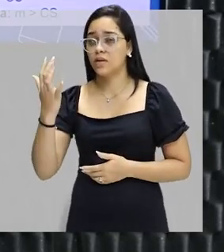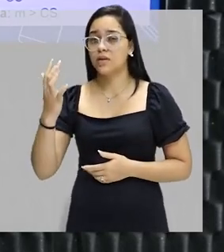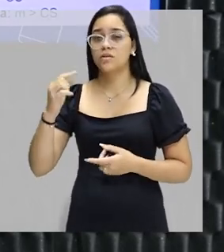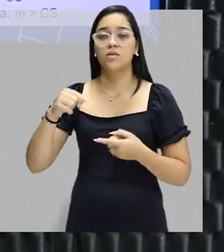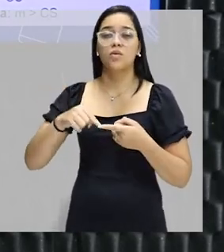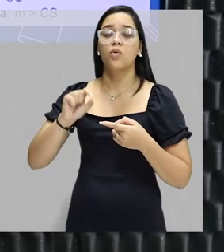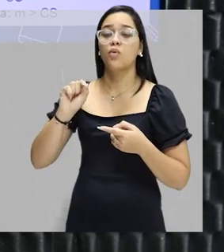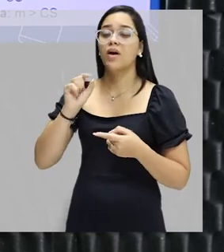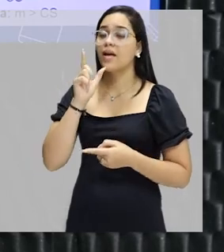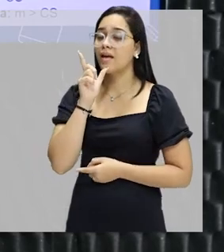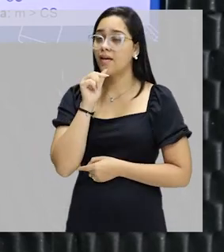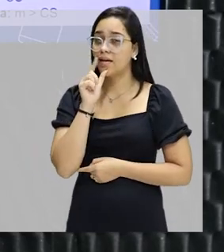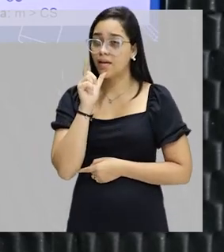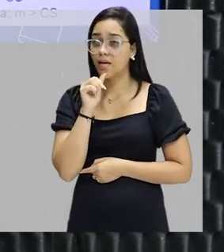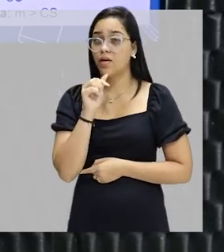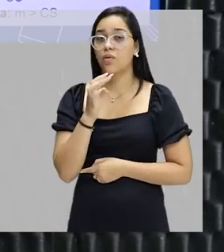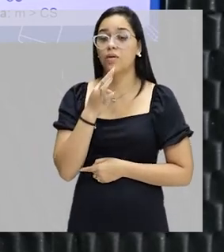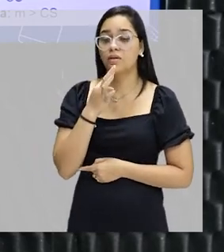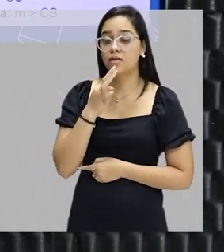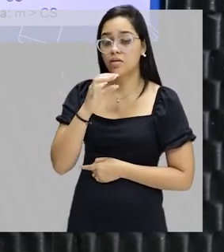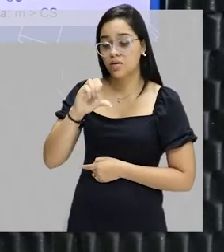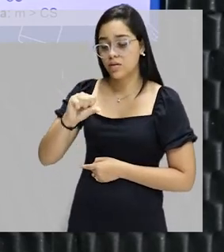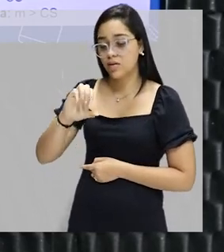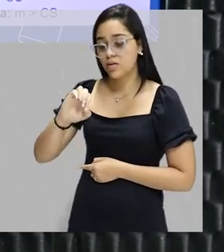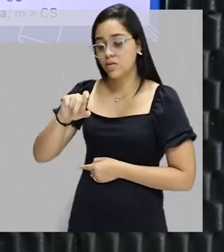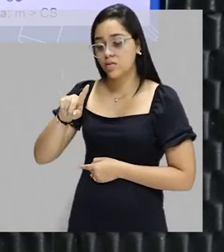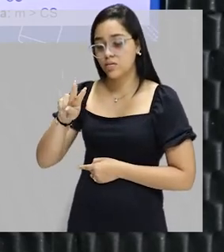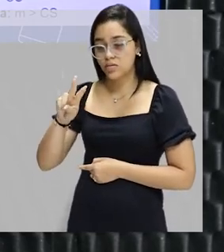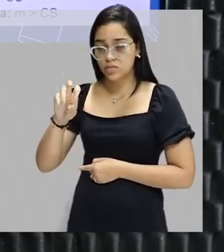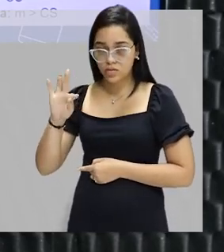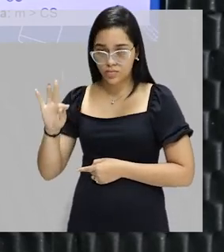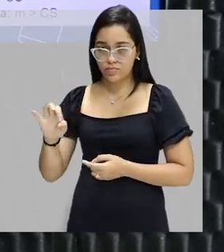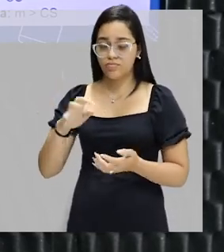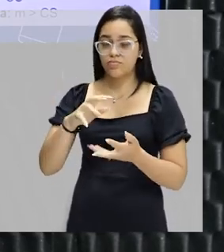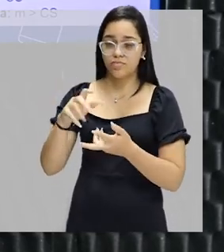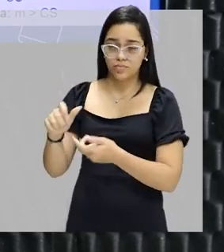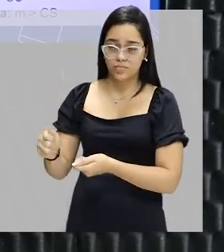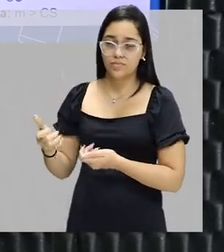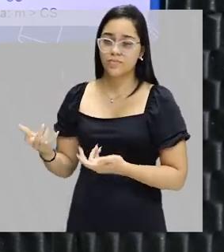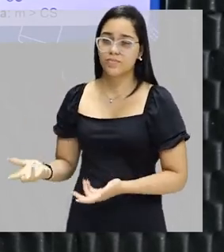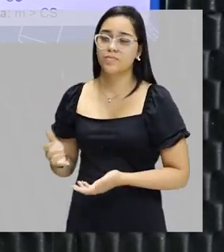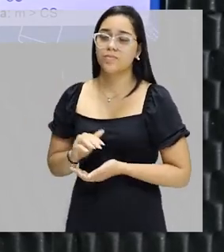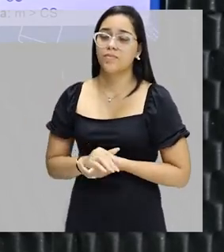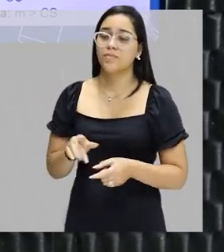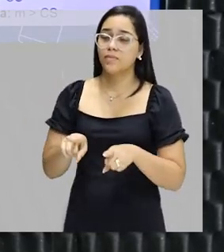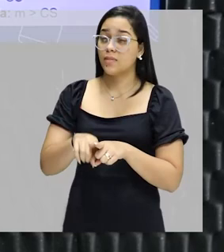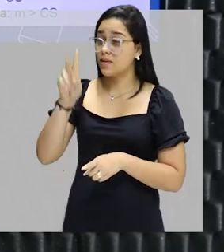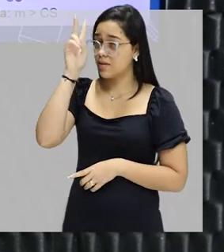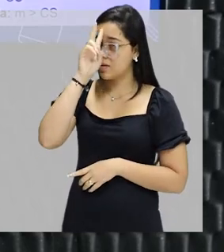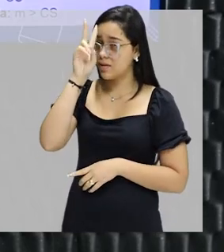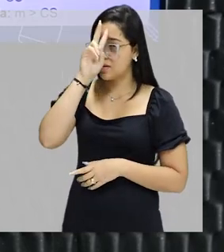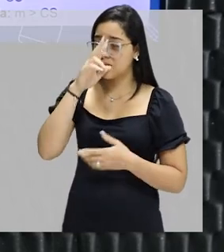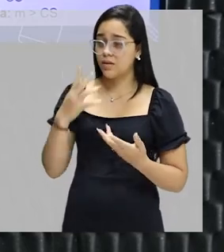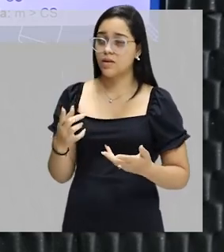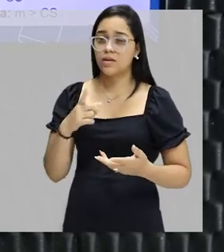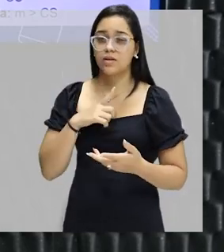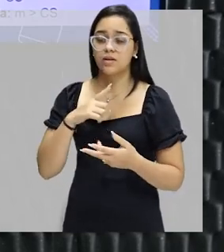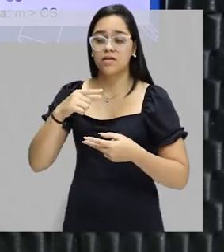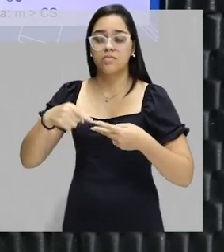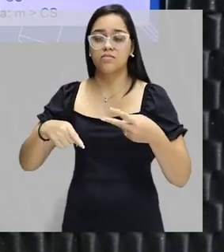vai ser a água, conhecido como solvente universal. Beleza? Falando em dissolução,